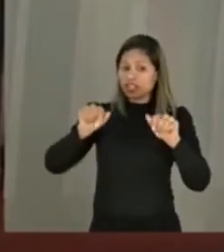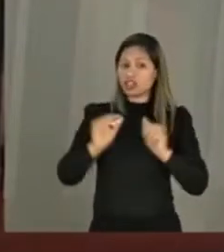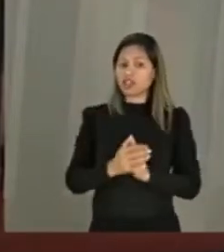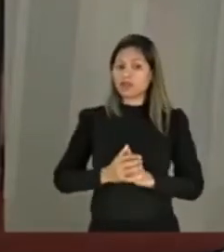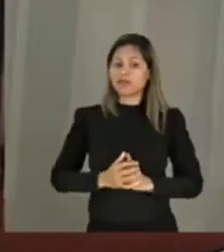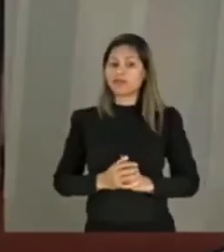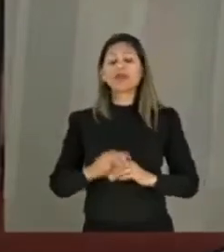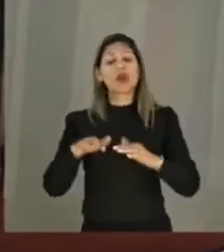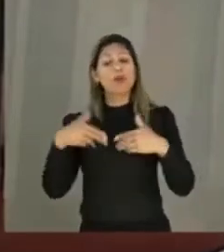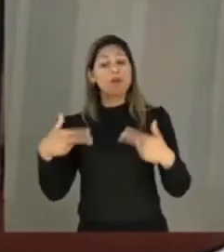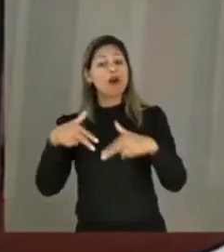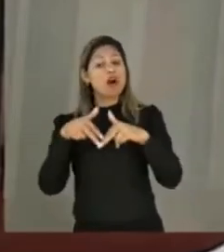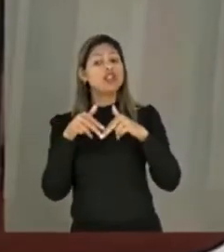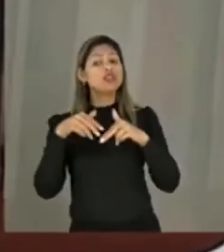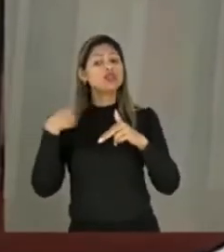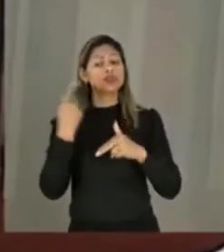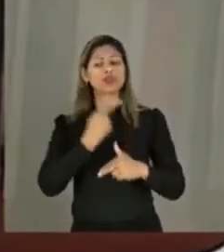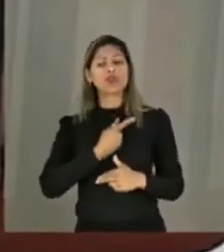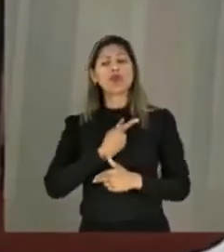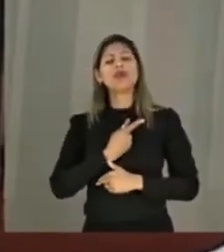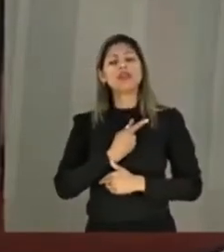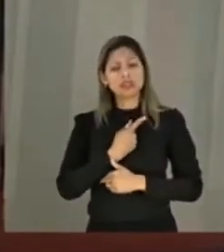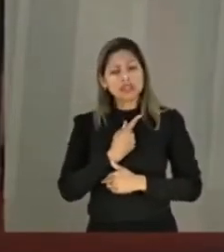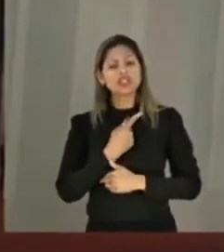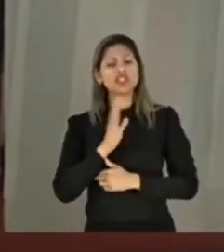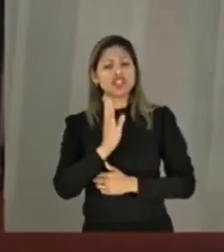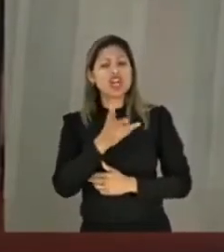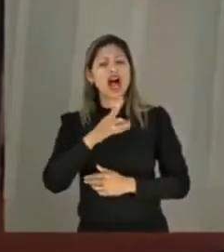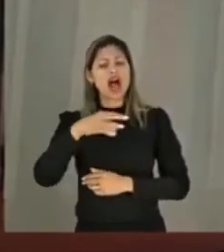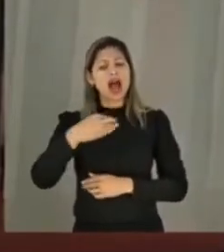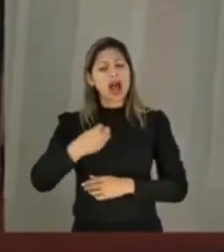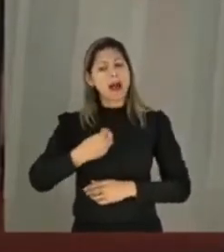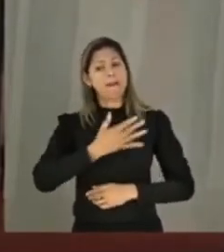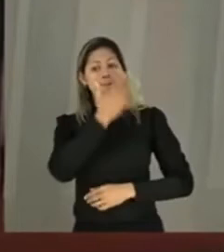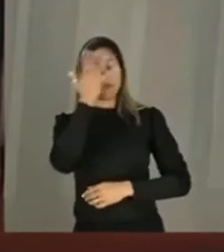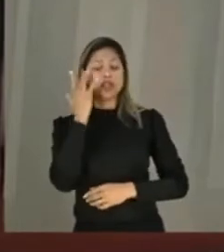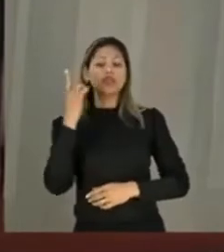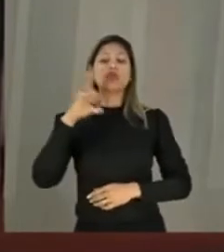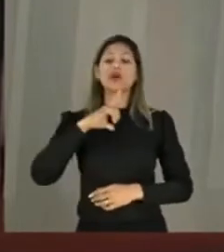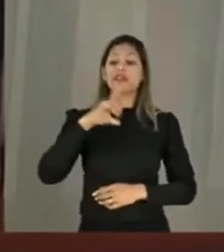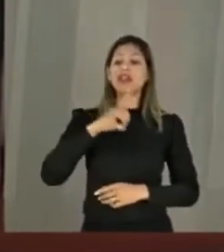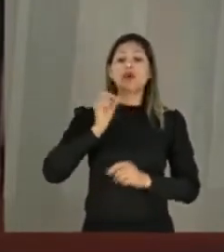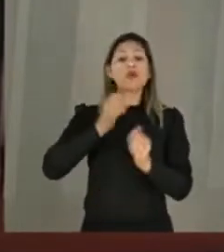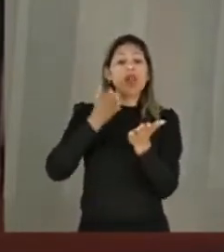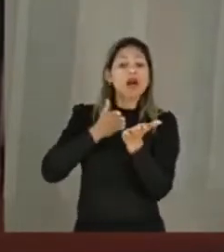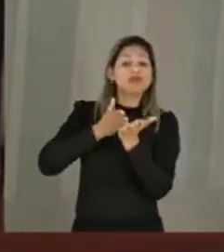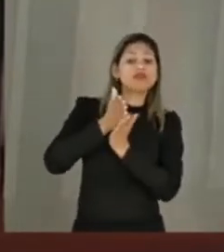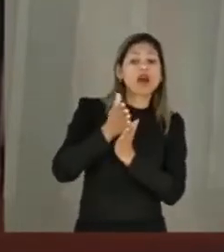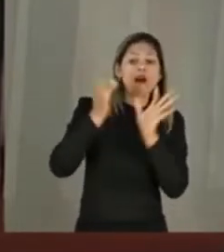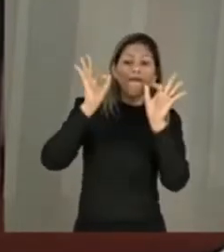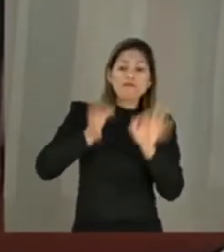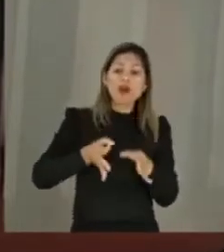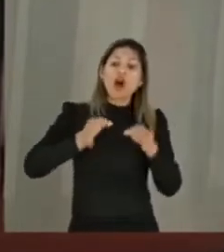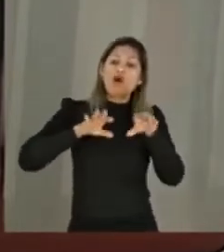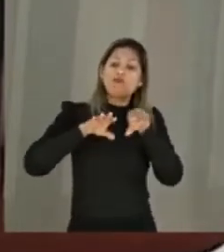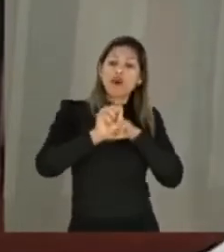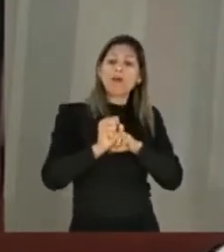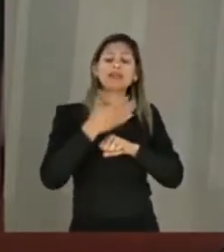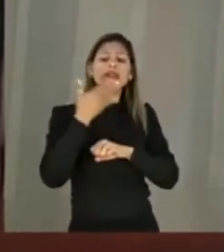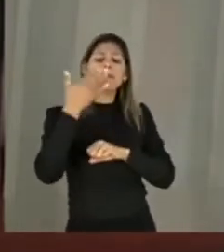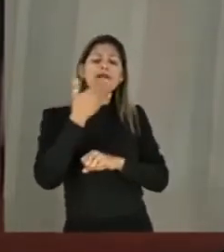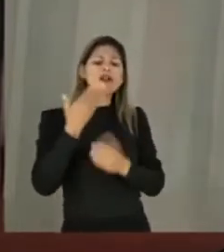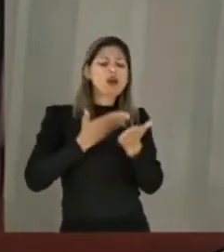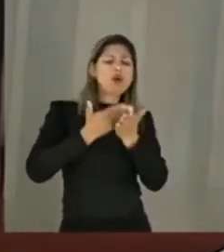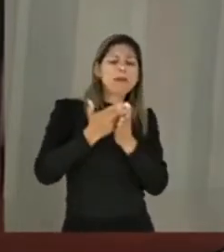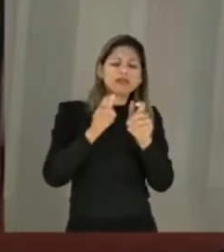Com isso, com os sujeitos localmente negociando caminhos formativos, podemos começar a falar